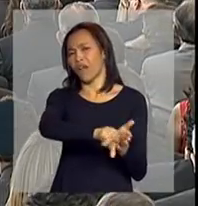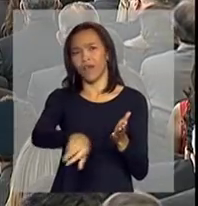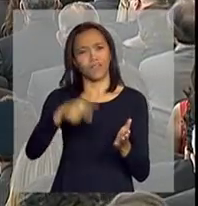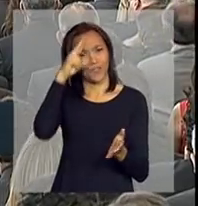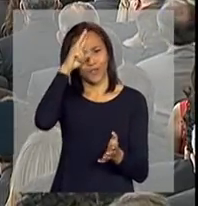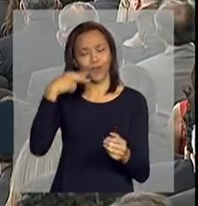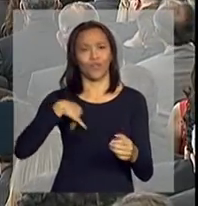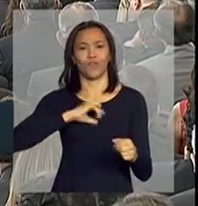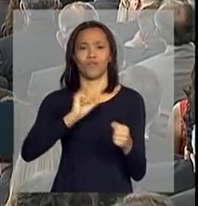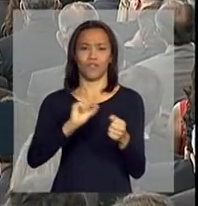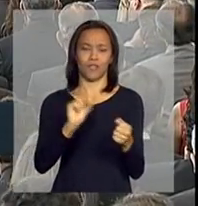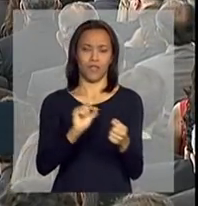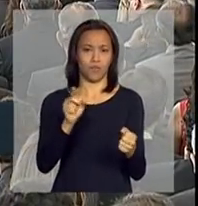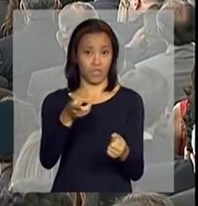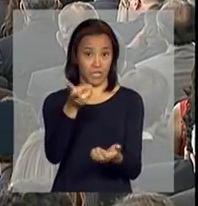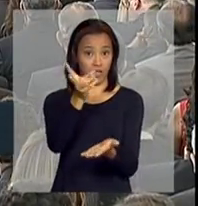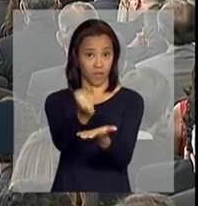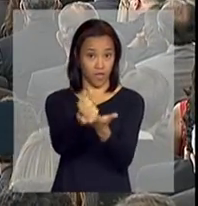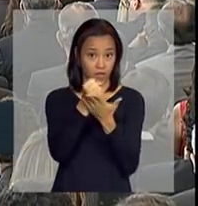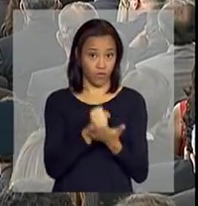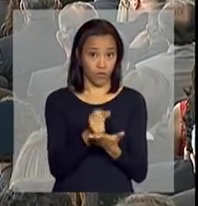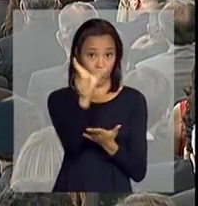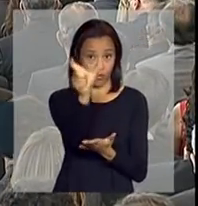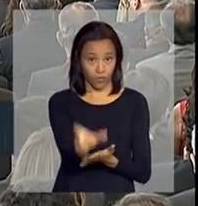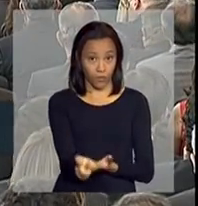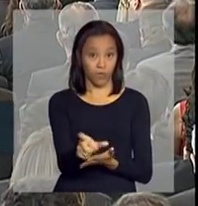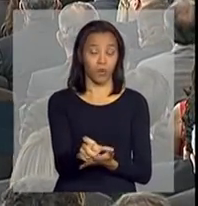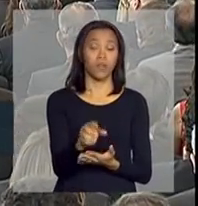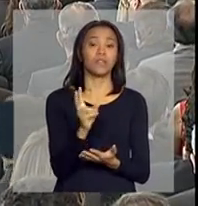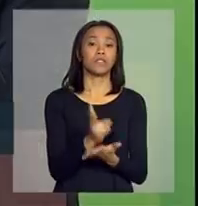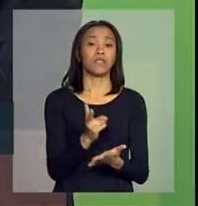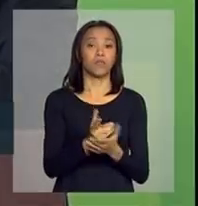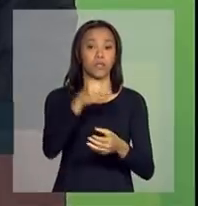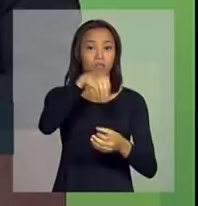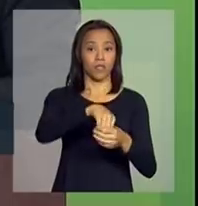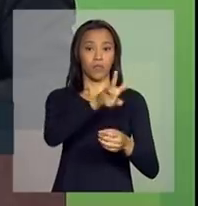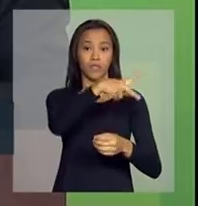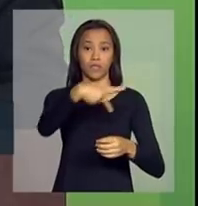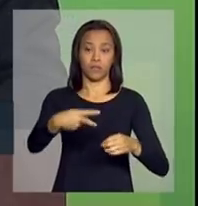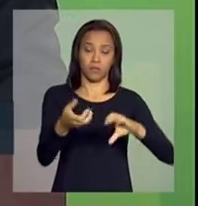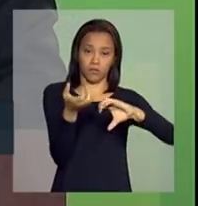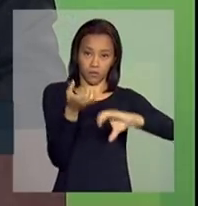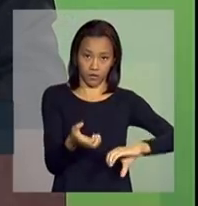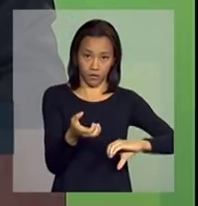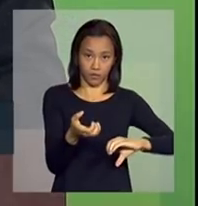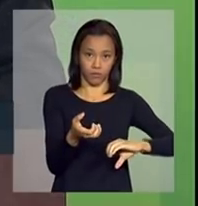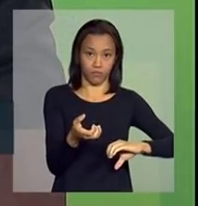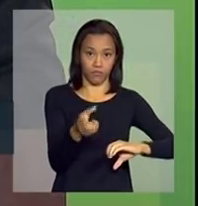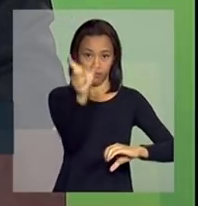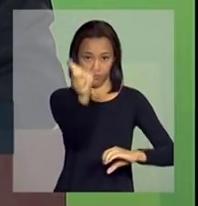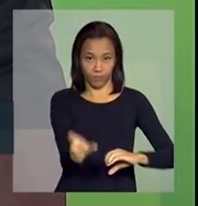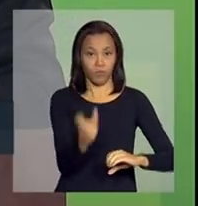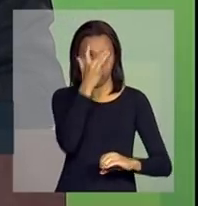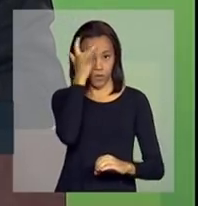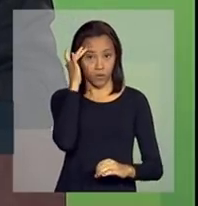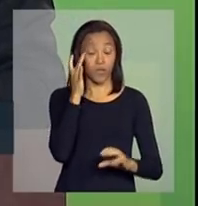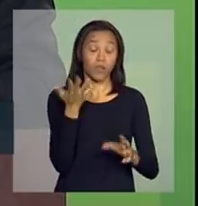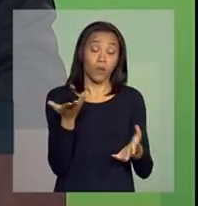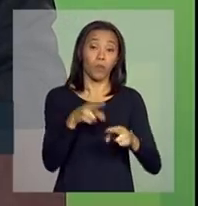que muito nos ajudou sempre quando na presidência do Senado. Por isso, vejo aqui